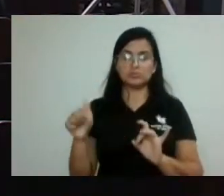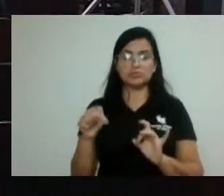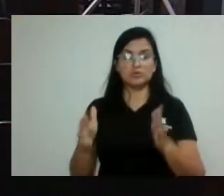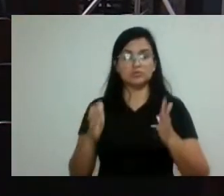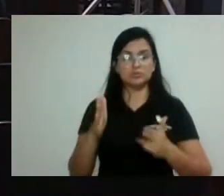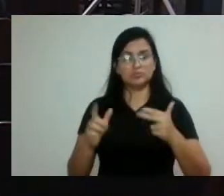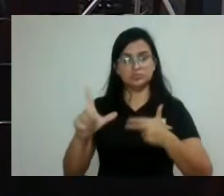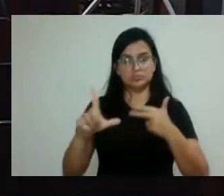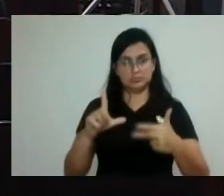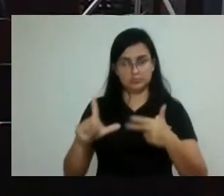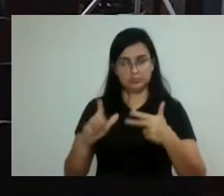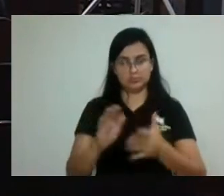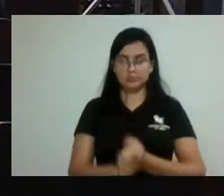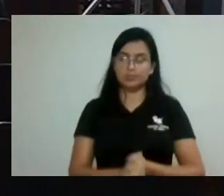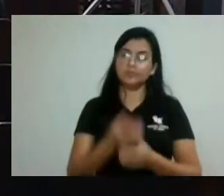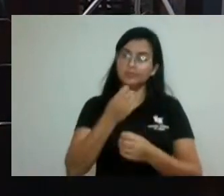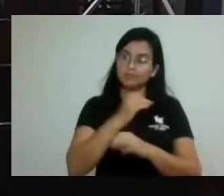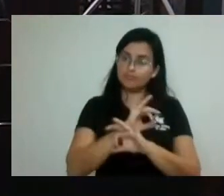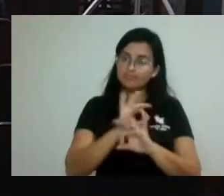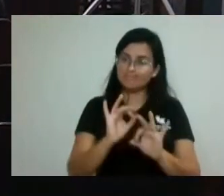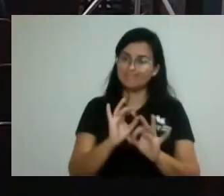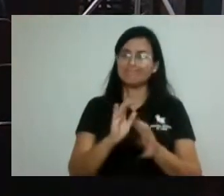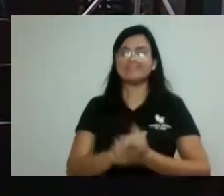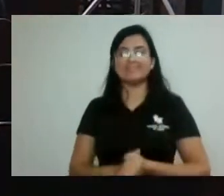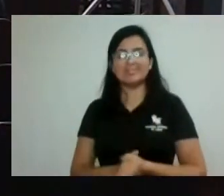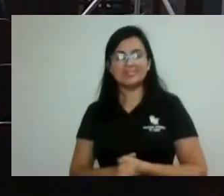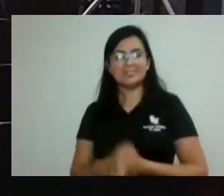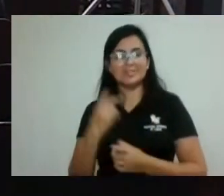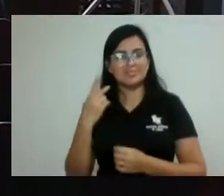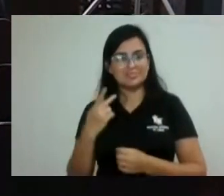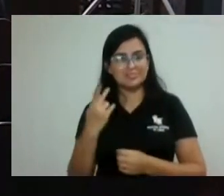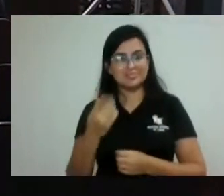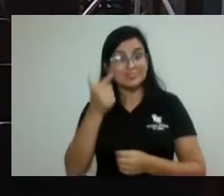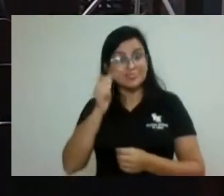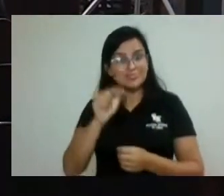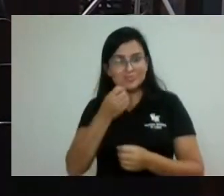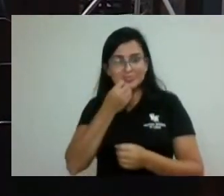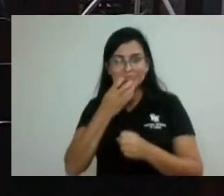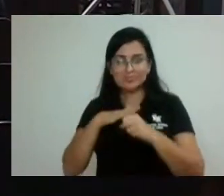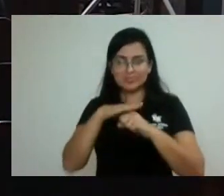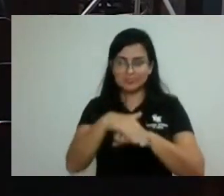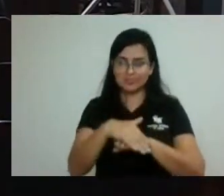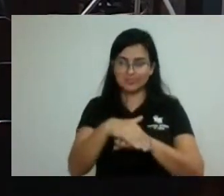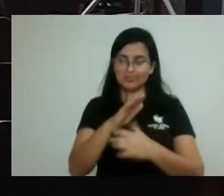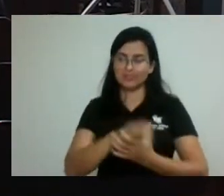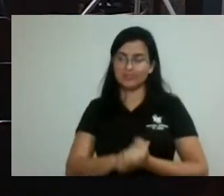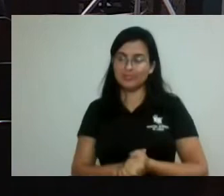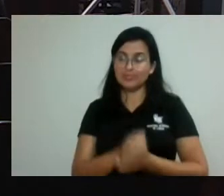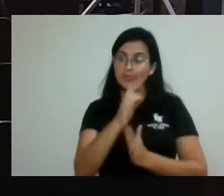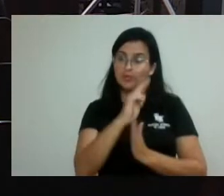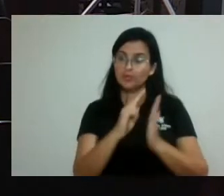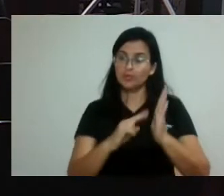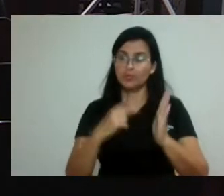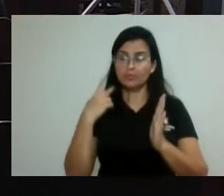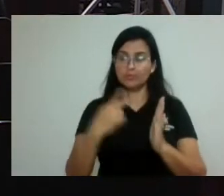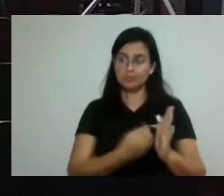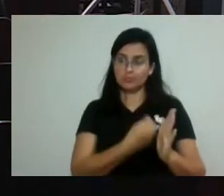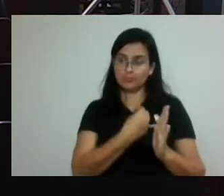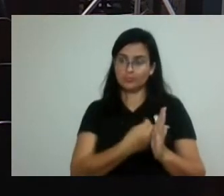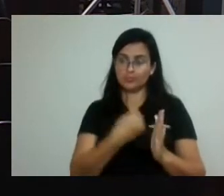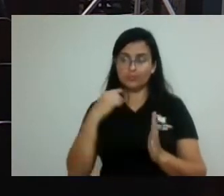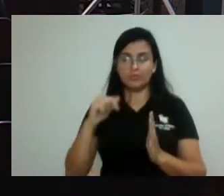Muito bem, senhor presidente. Mais uma vez, boa noite a todos. Vamos, então, à chamada de presença dos senhores vereadores. Vereador André Luiz.